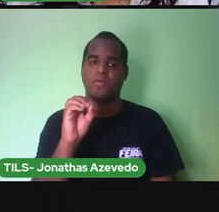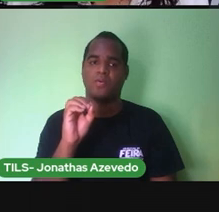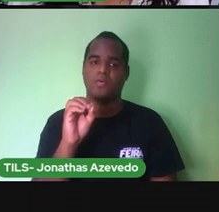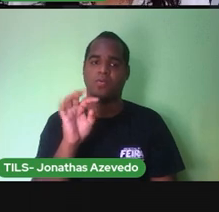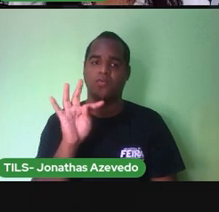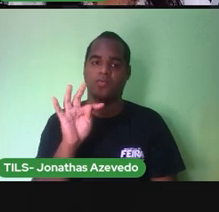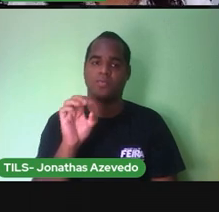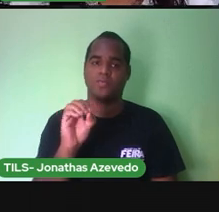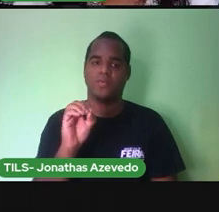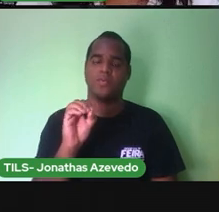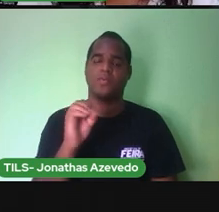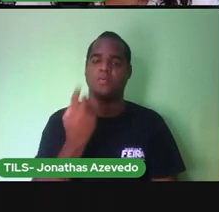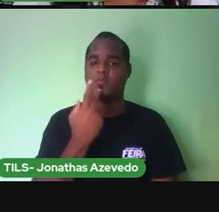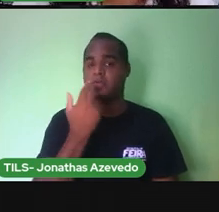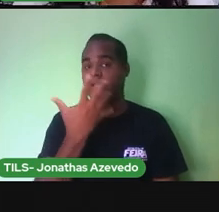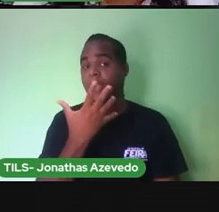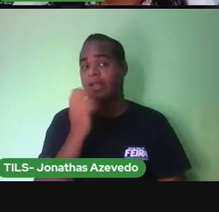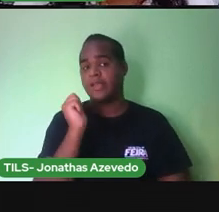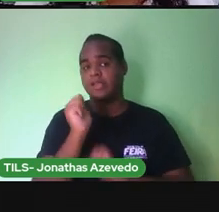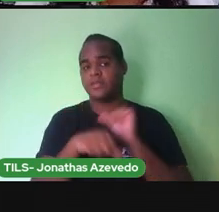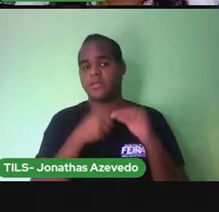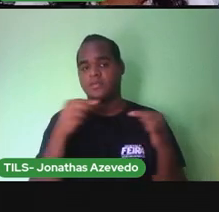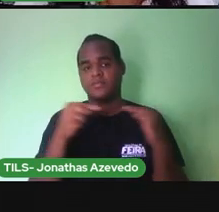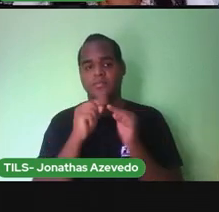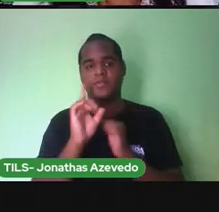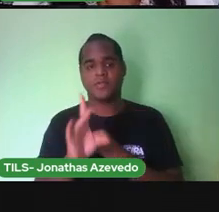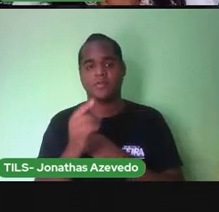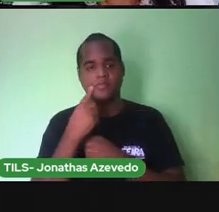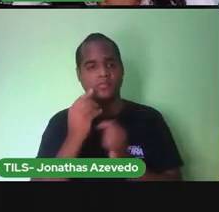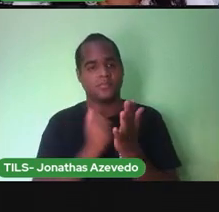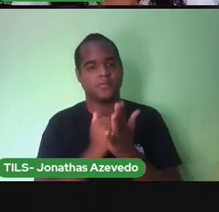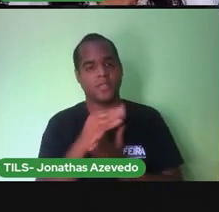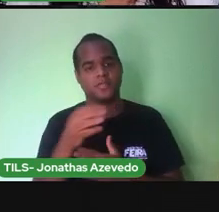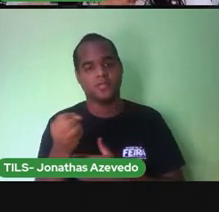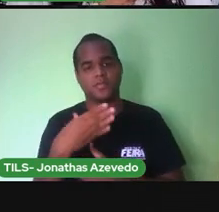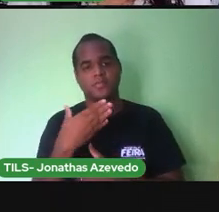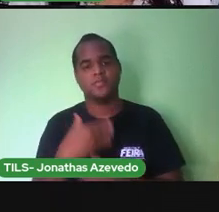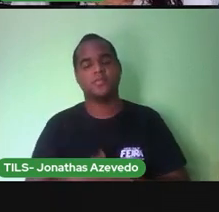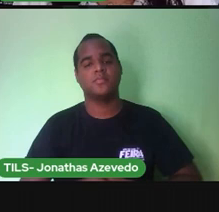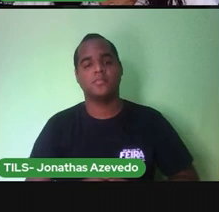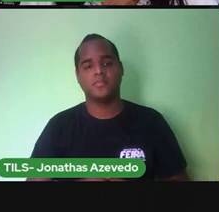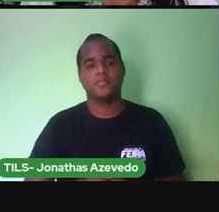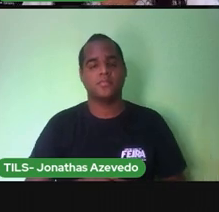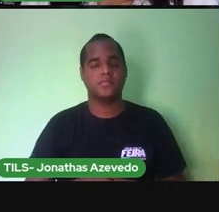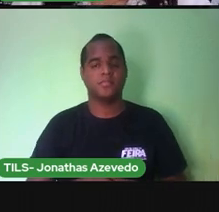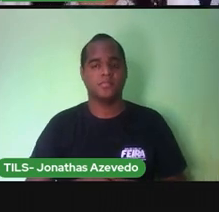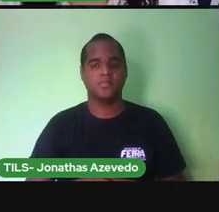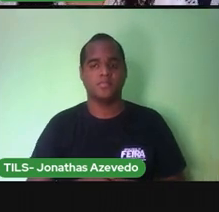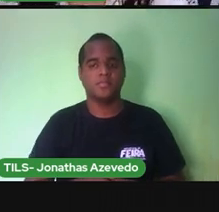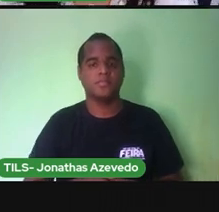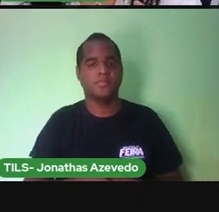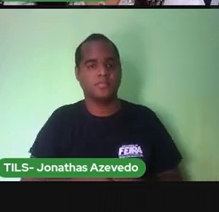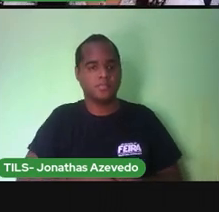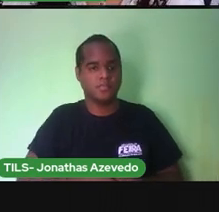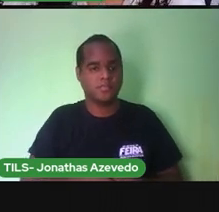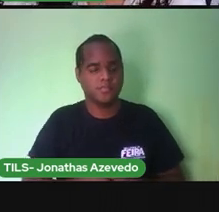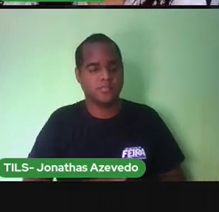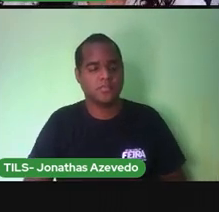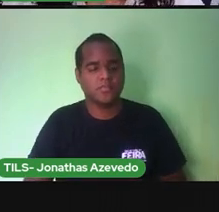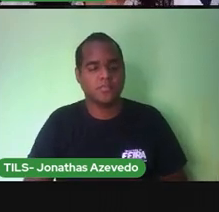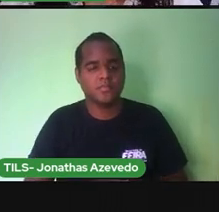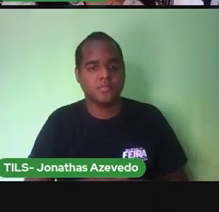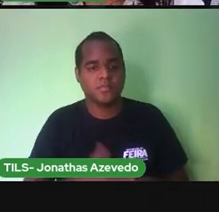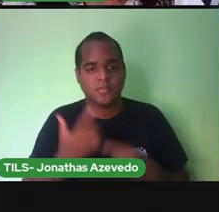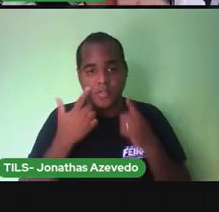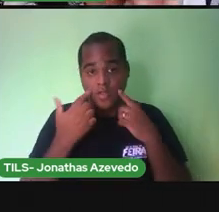modificou A sílaba Inicial Certo? Então Vamos procurar A primeira